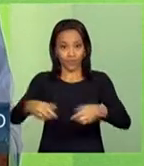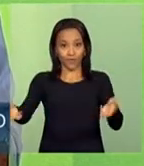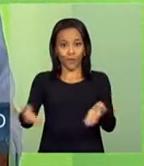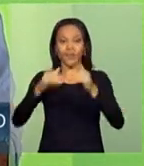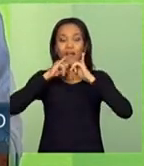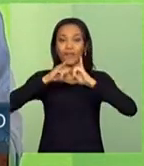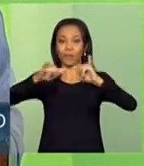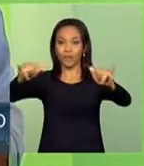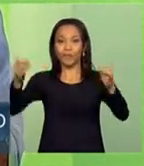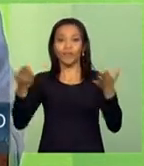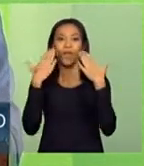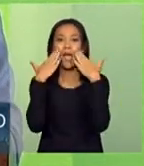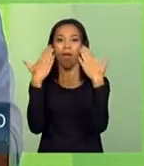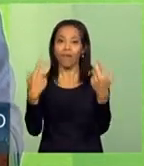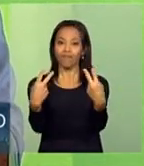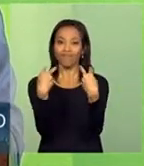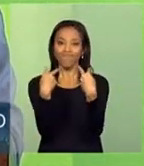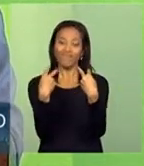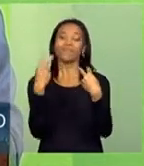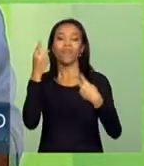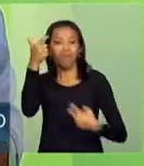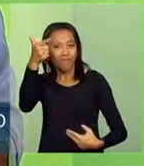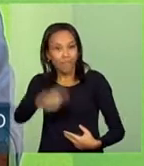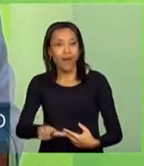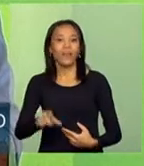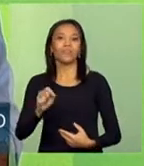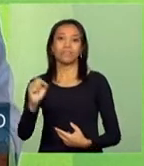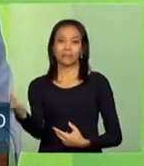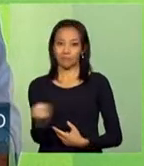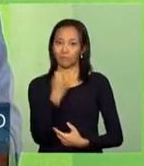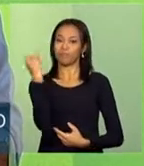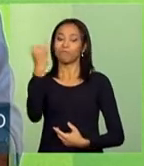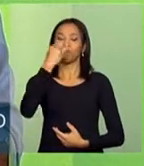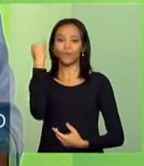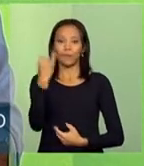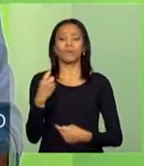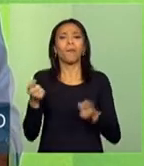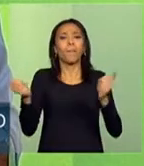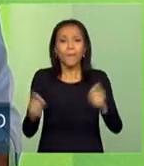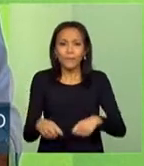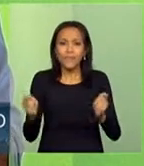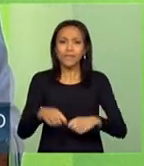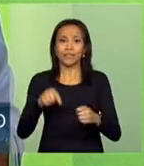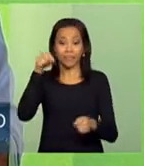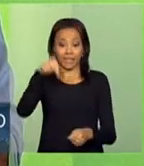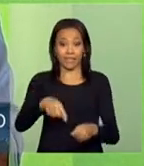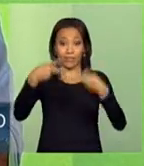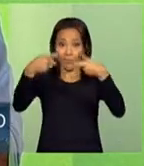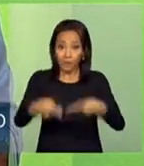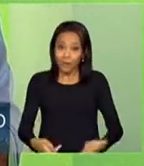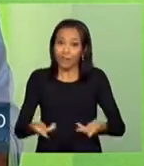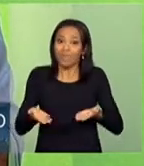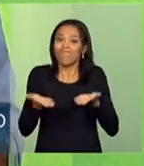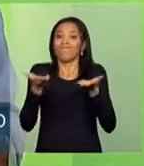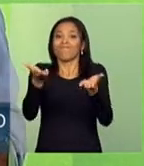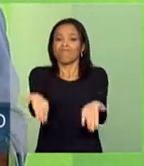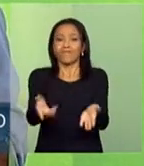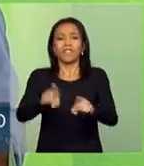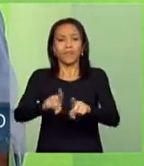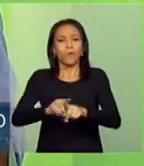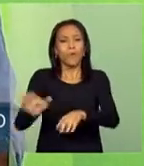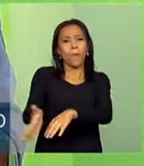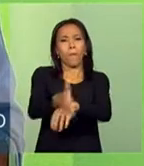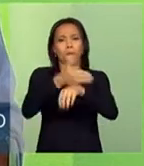tornado público hoje, representa mais um passo imperioso para a viabilização desse projeto e o aprimoramento do